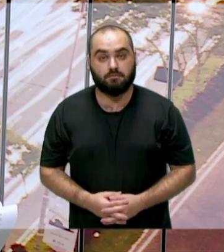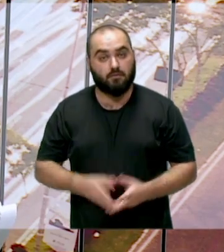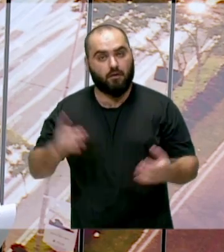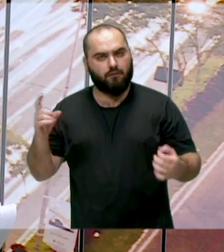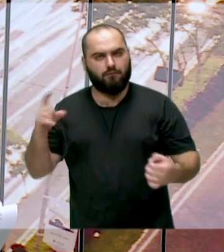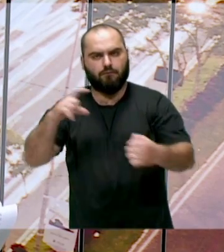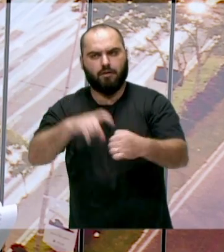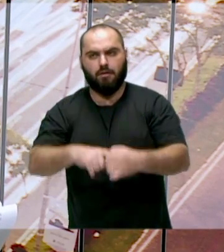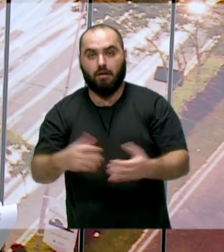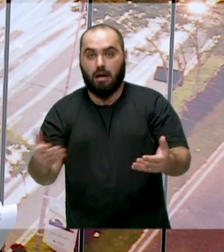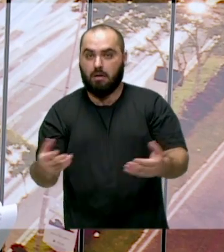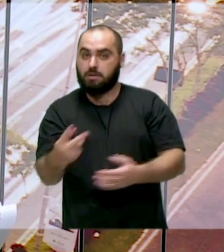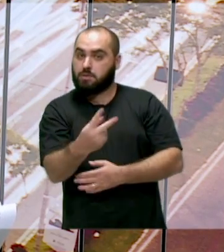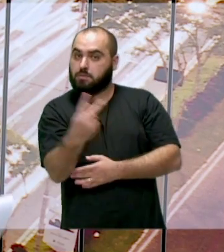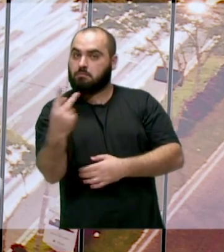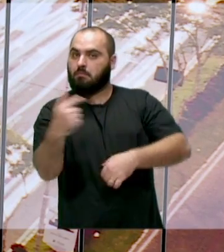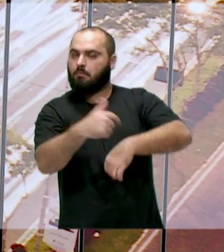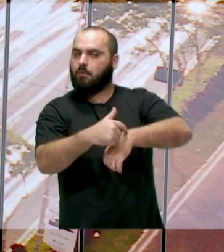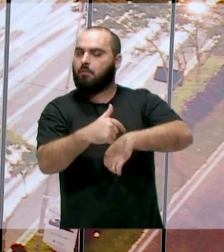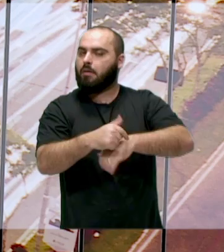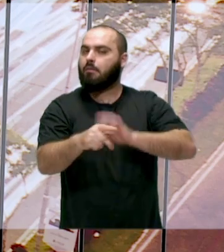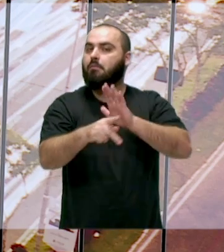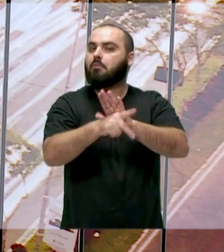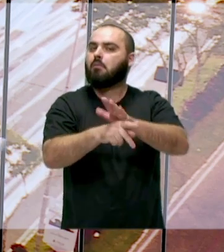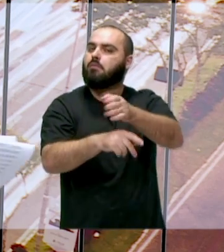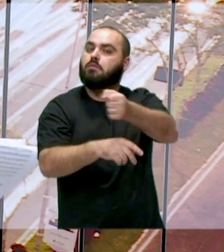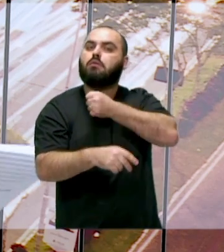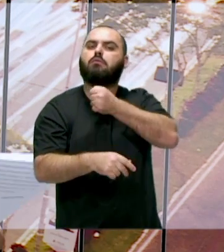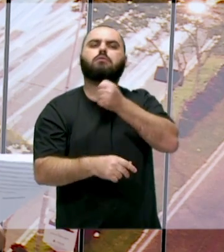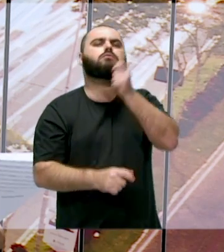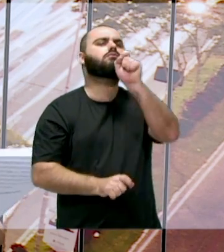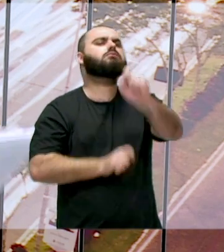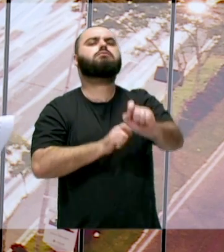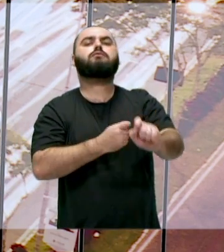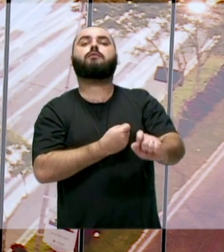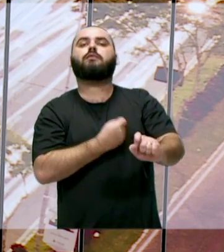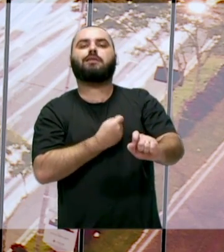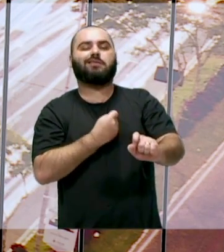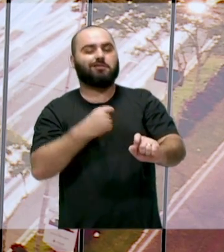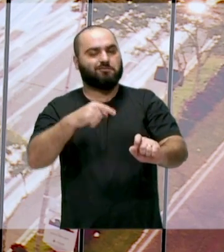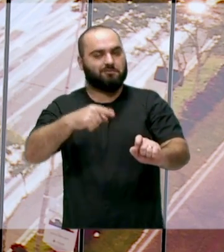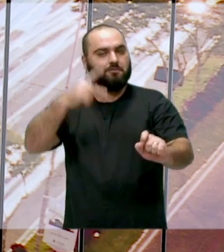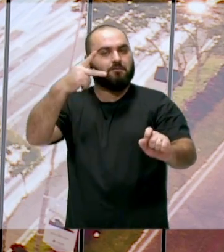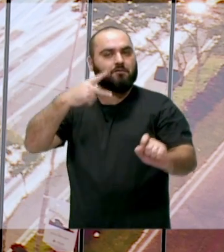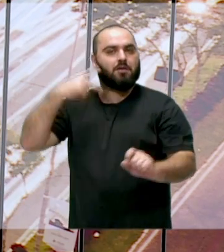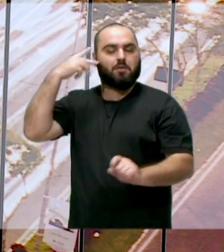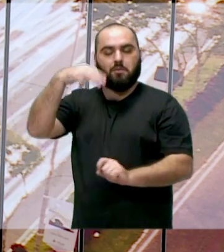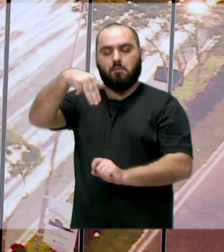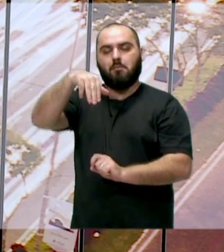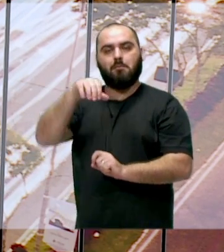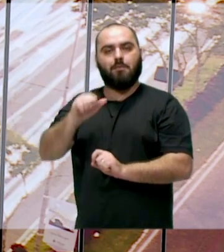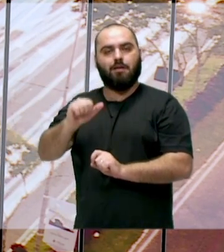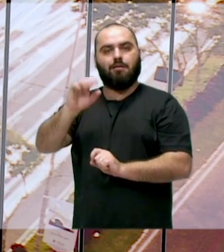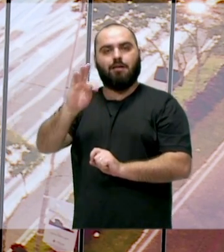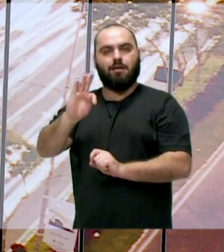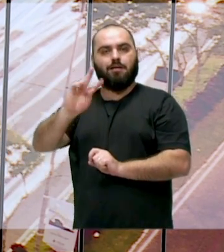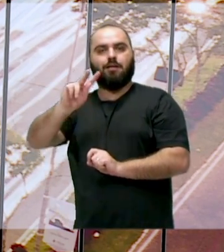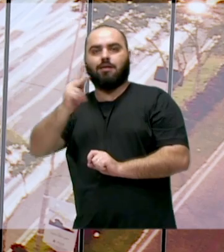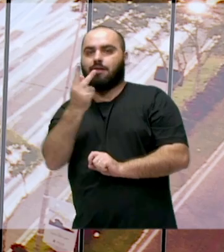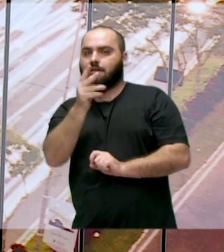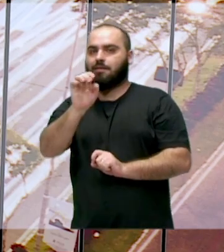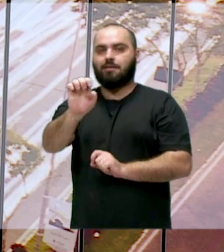Voltamos com o segundo bloco do Fala Vereador, hoje participa conosco aqui no estúdio o vereador Matheus Tolentino, do